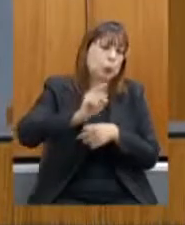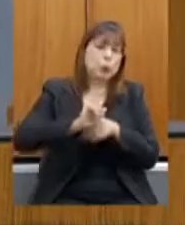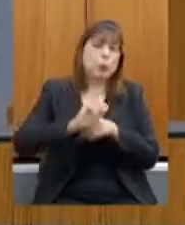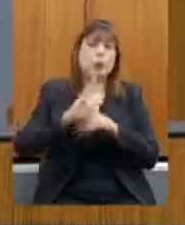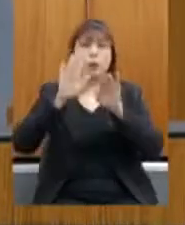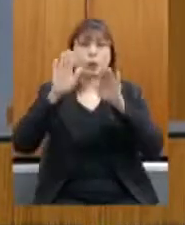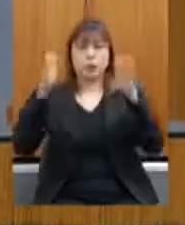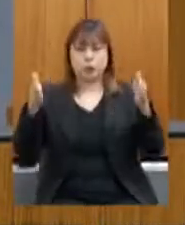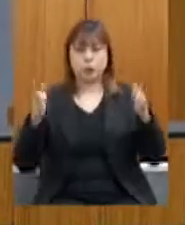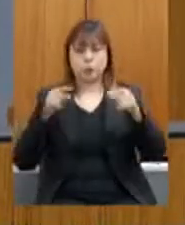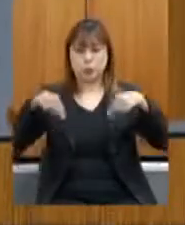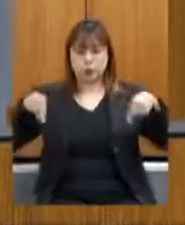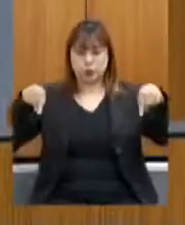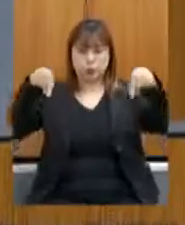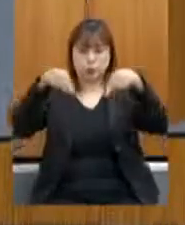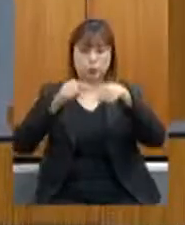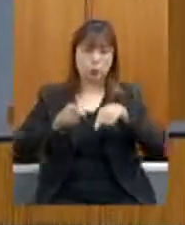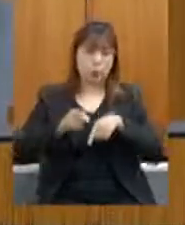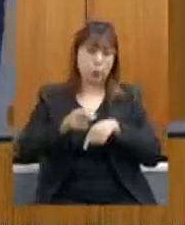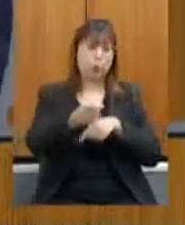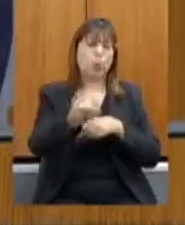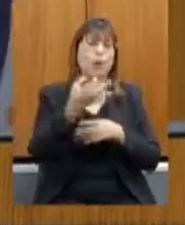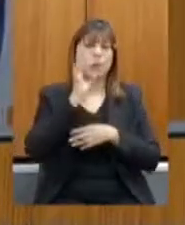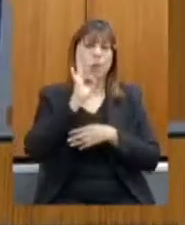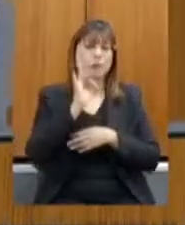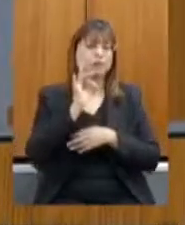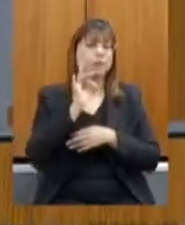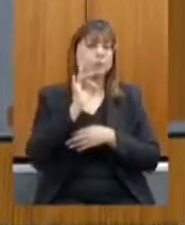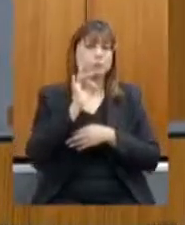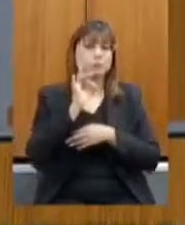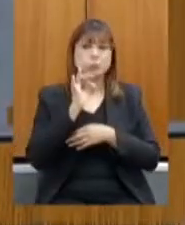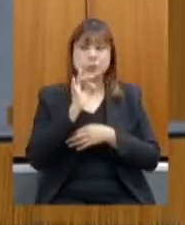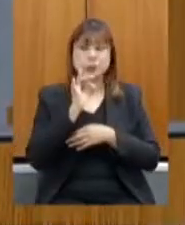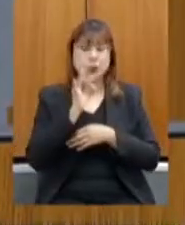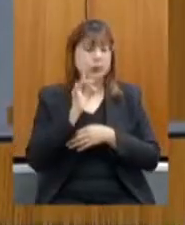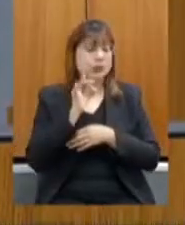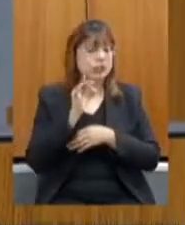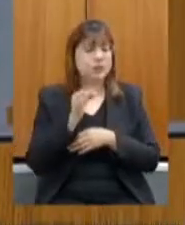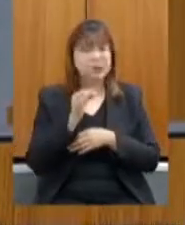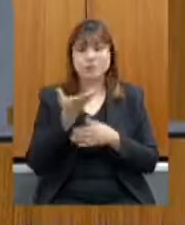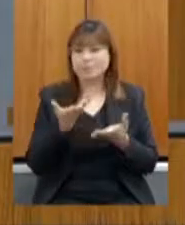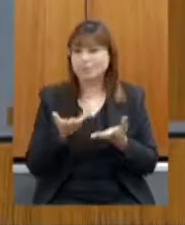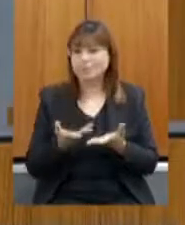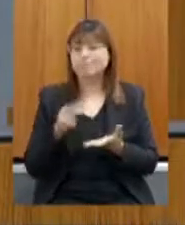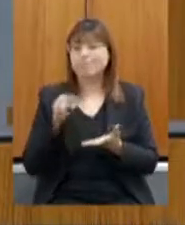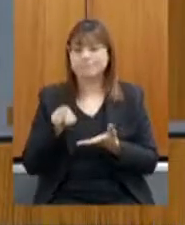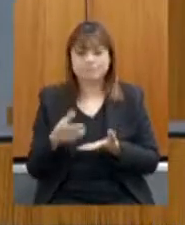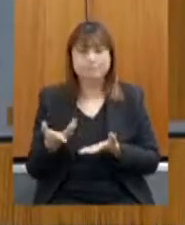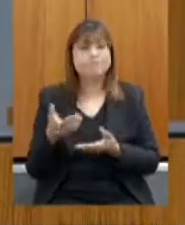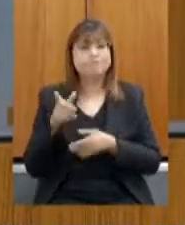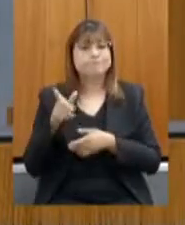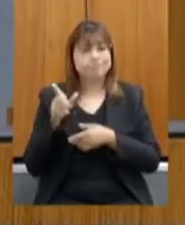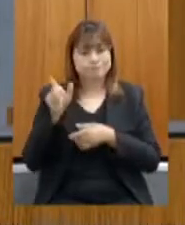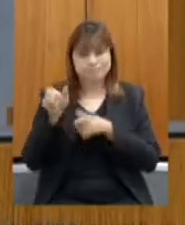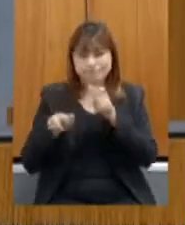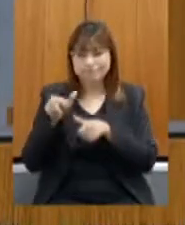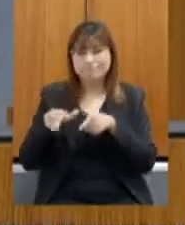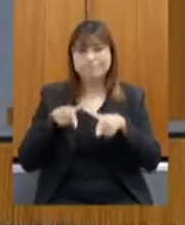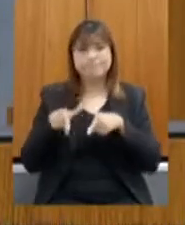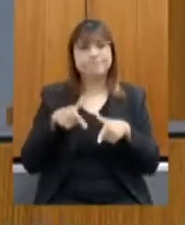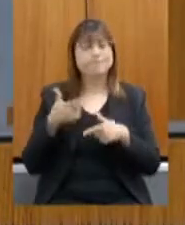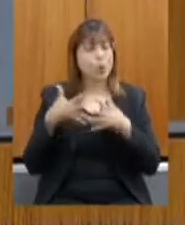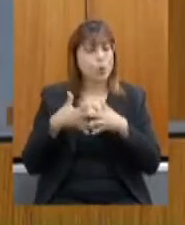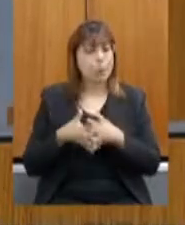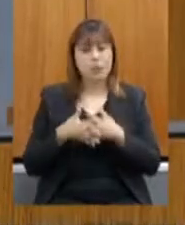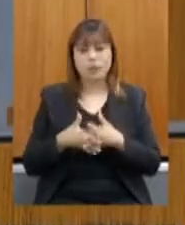distribuído 90% ou mais em pequenas propriedades, esses produtores estão aí complicados.